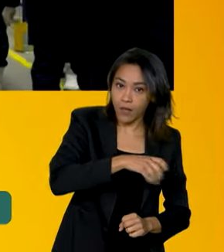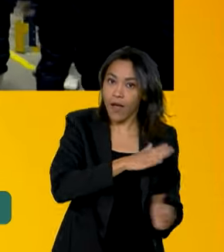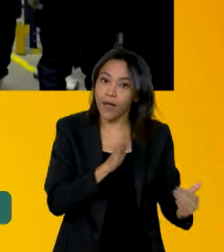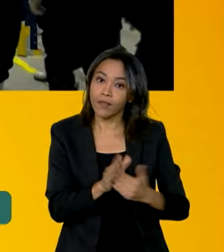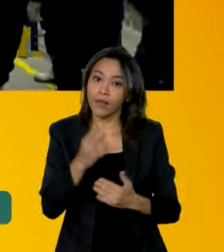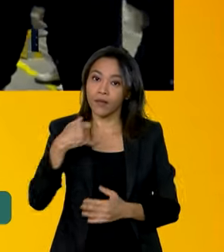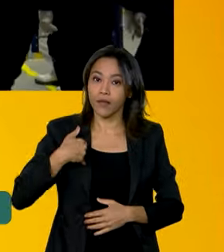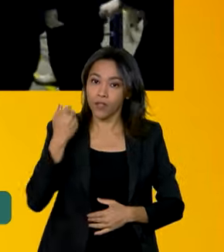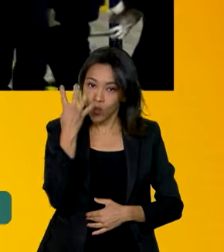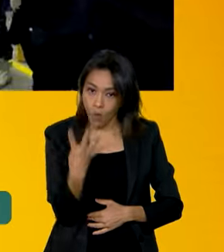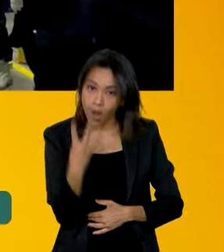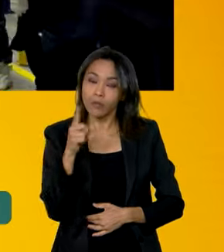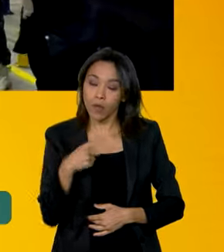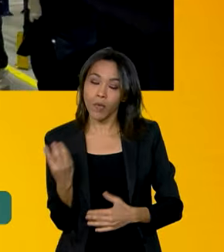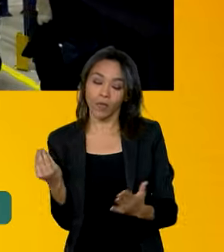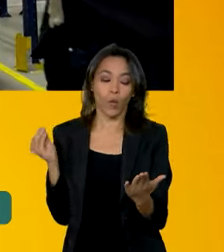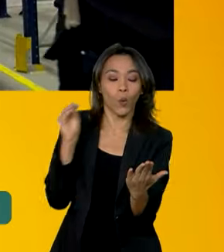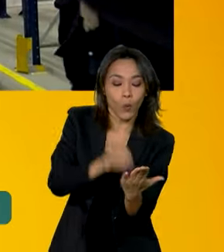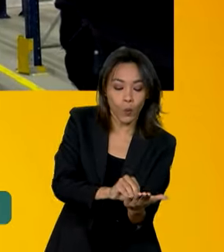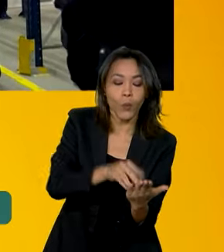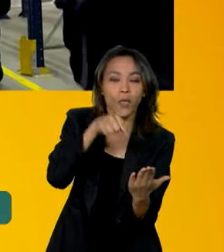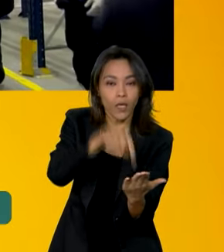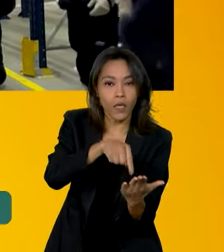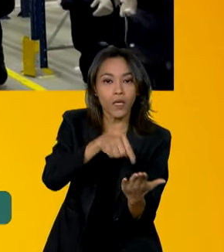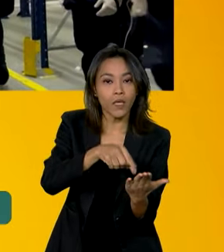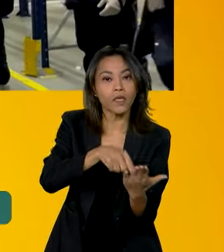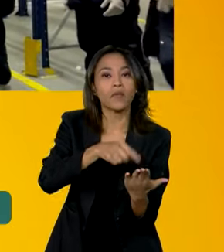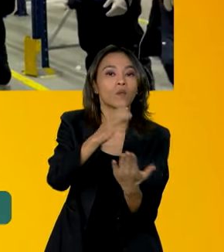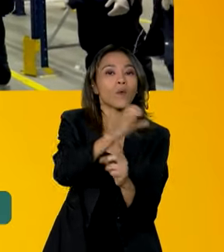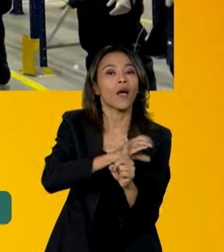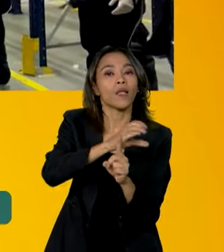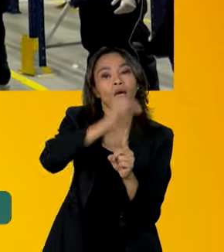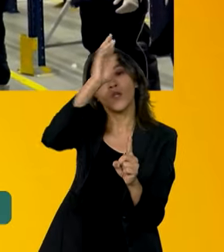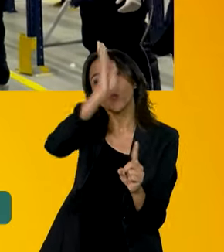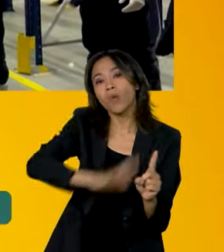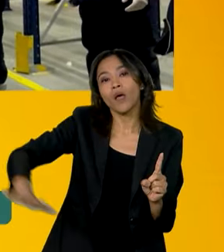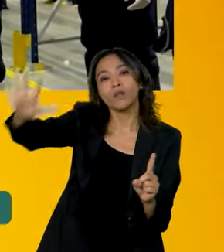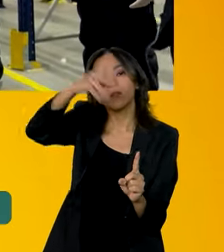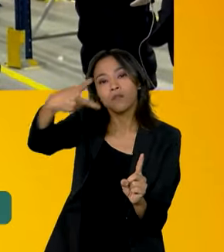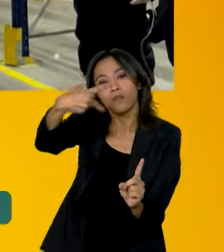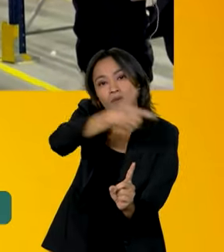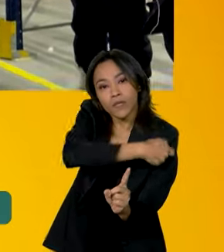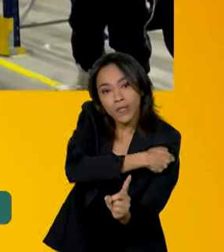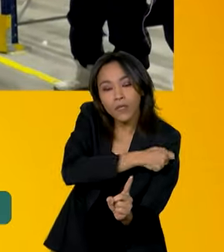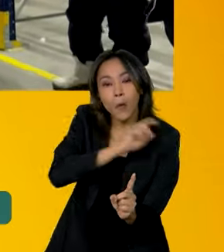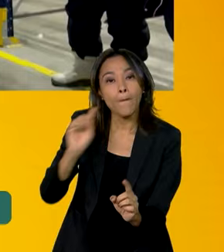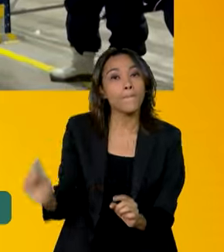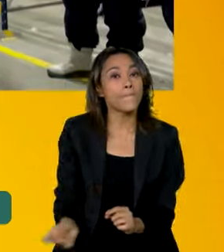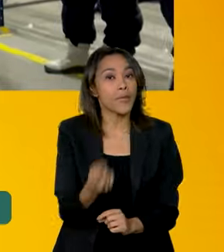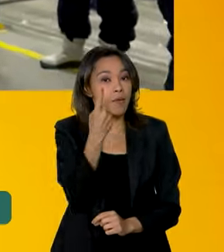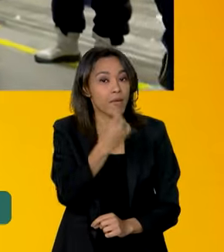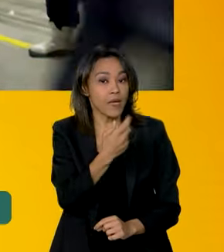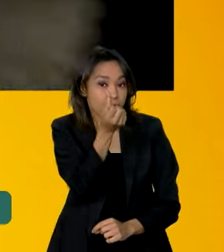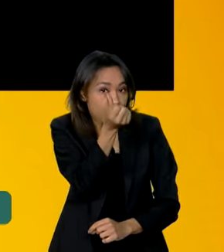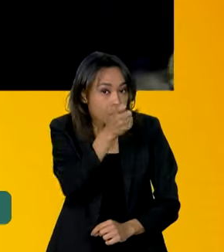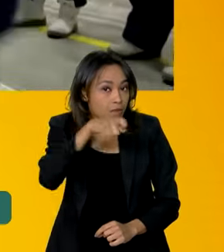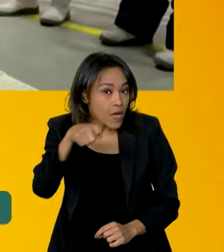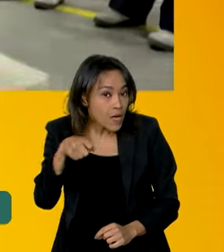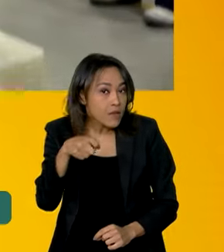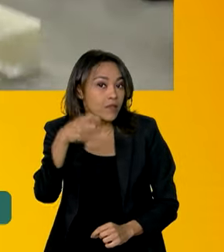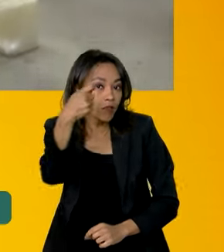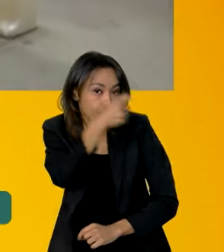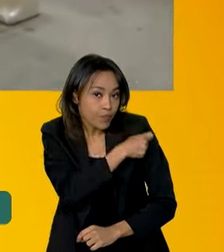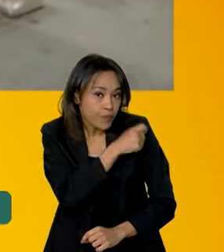também foi incluída no calendário nacional de vacinação. A recomendação é a primeira dose aos 6 meses de idade,